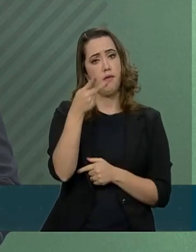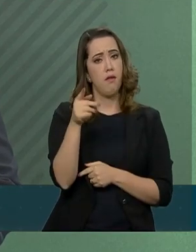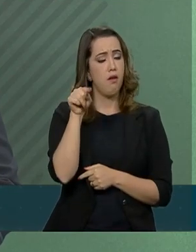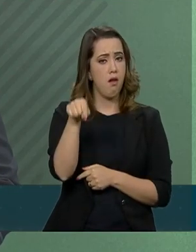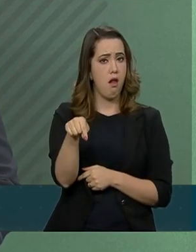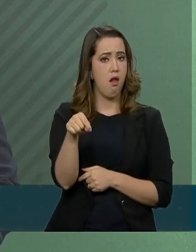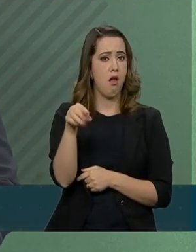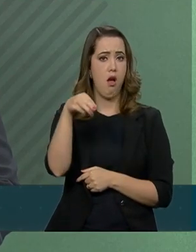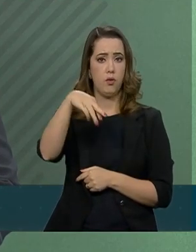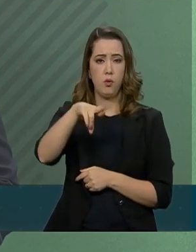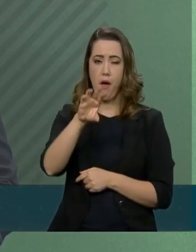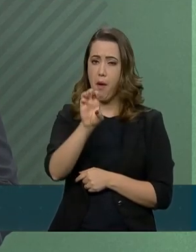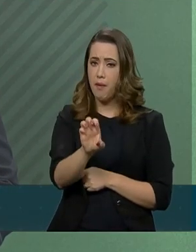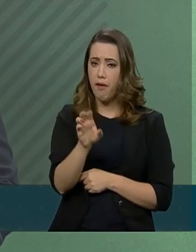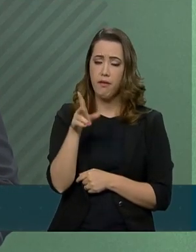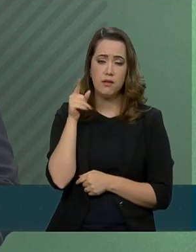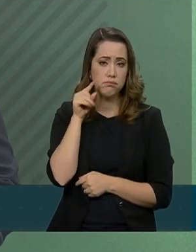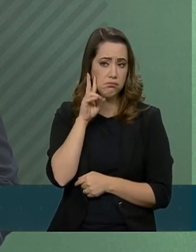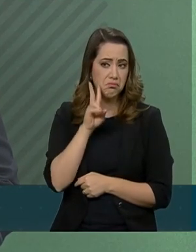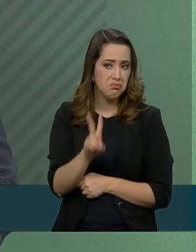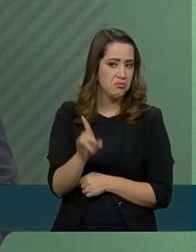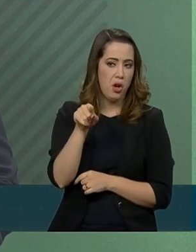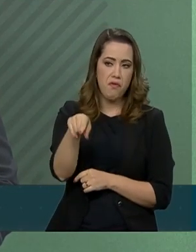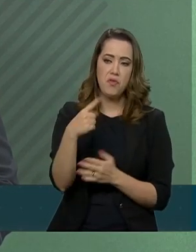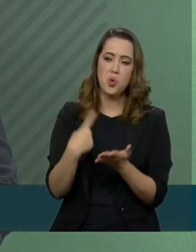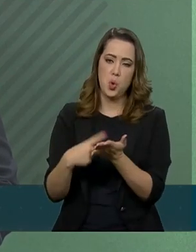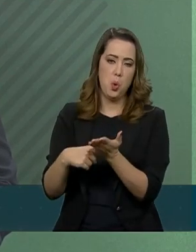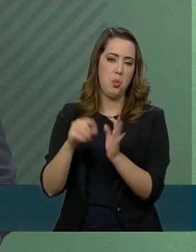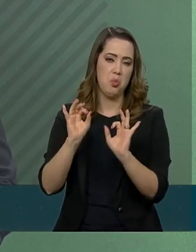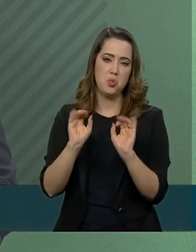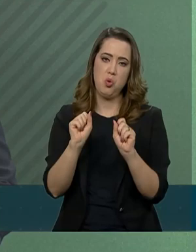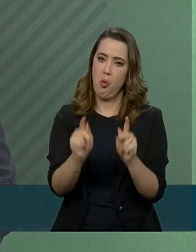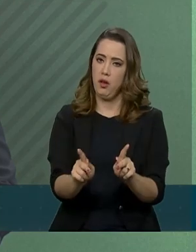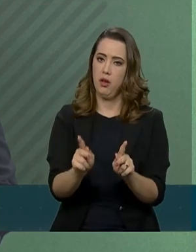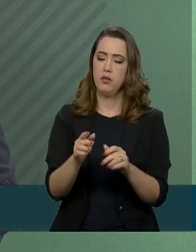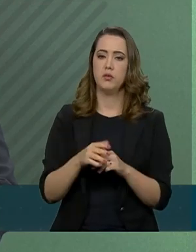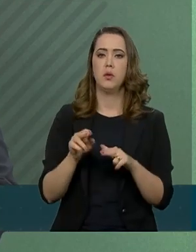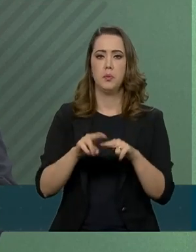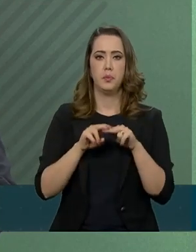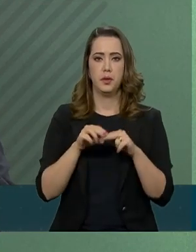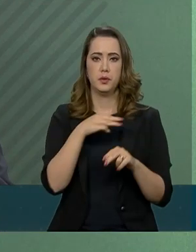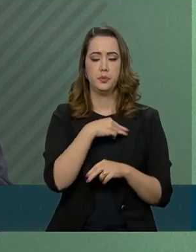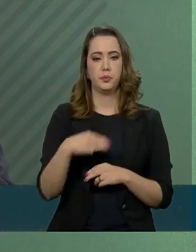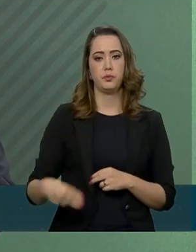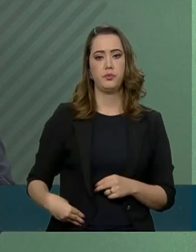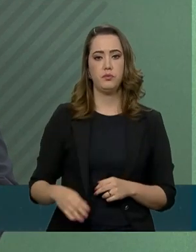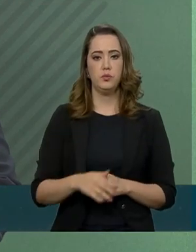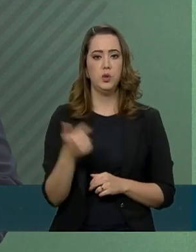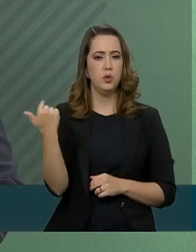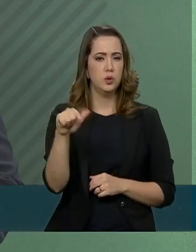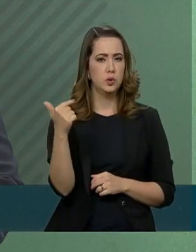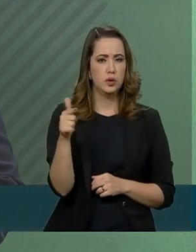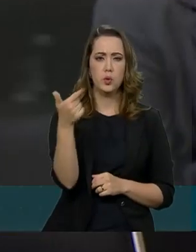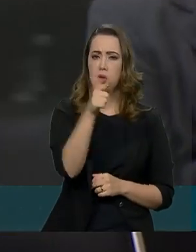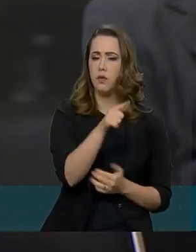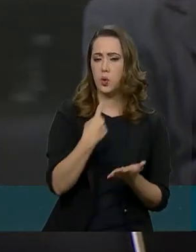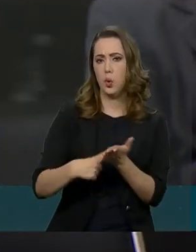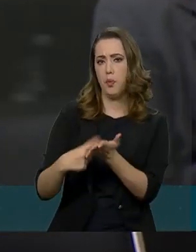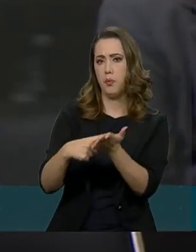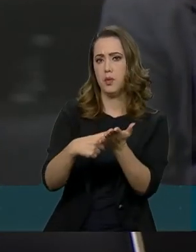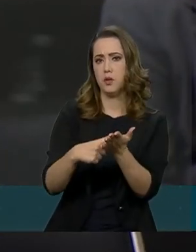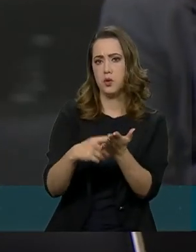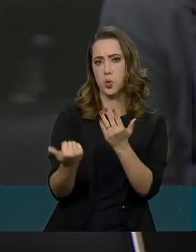havia sido atendido a solicitação de agenda por parte daquele ministro. Então, não teve uma outra agenda